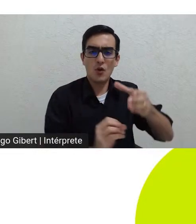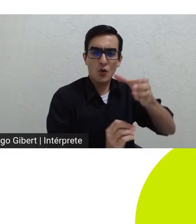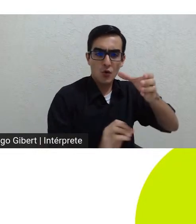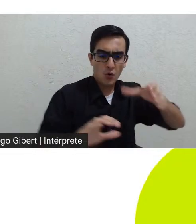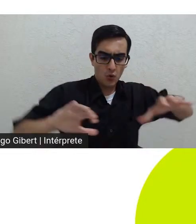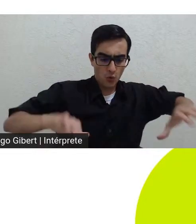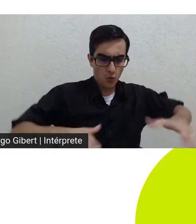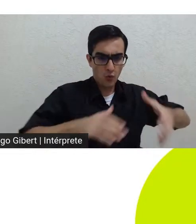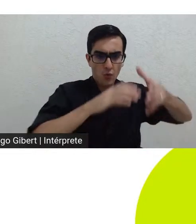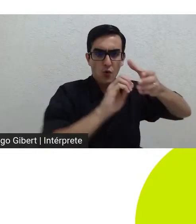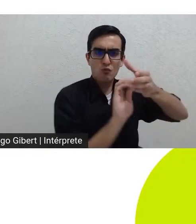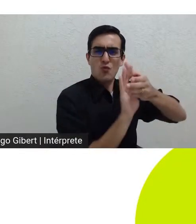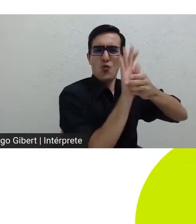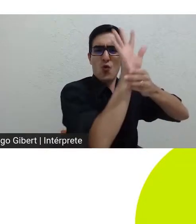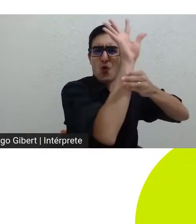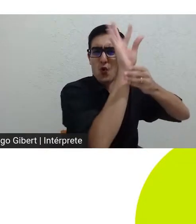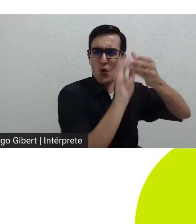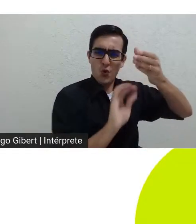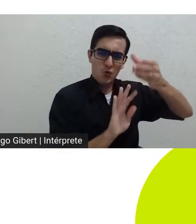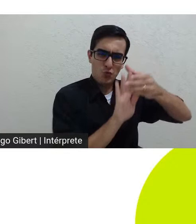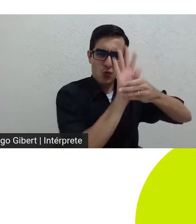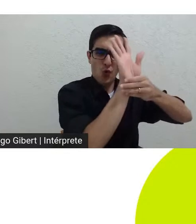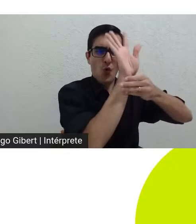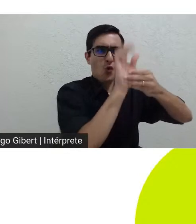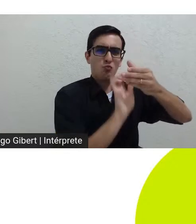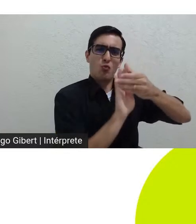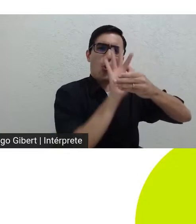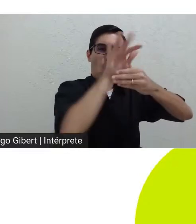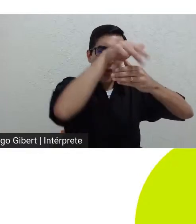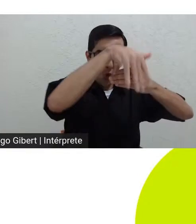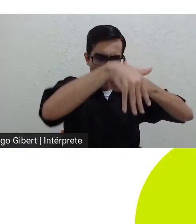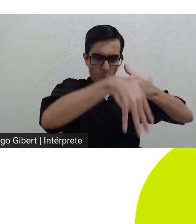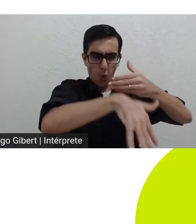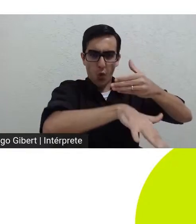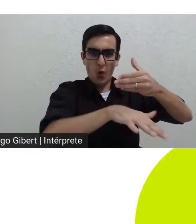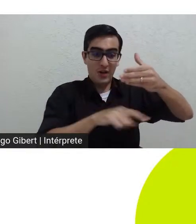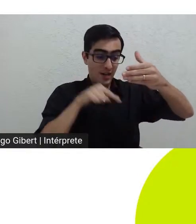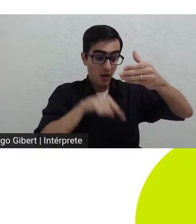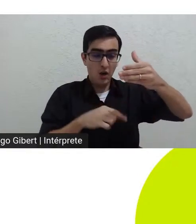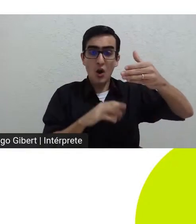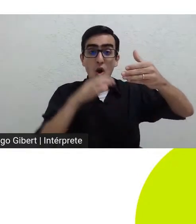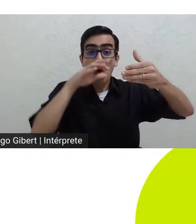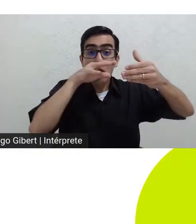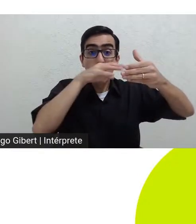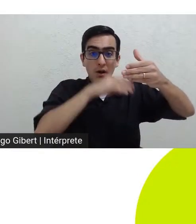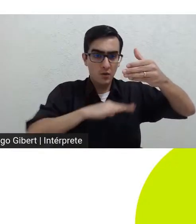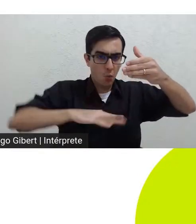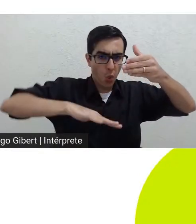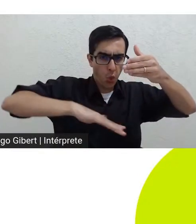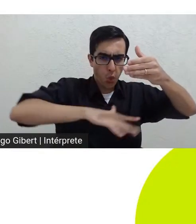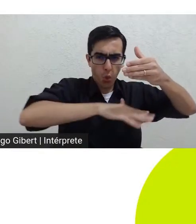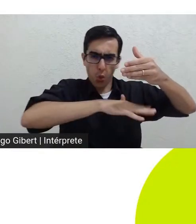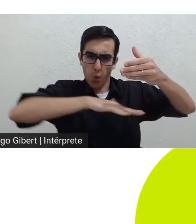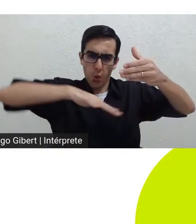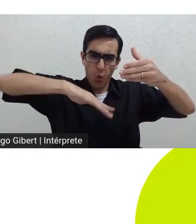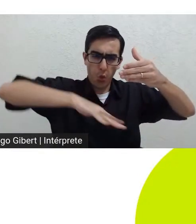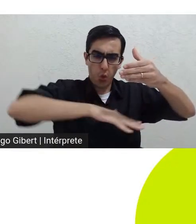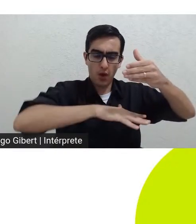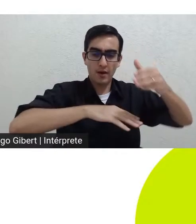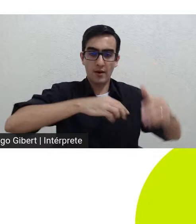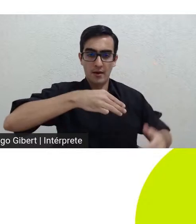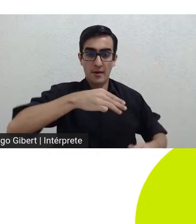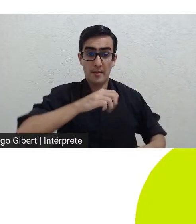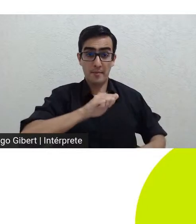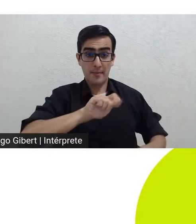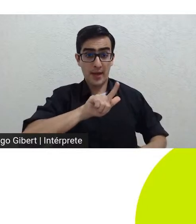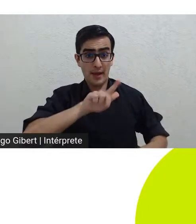que fica no interior da crosta terrestre possui diversos e variados componentes químicos em sua